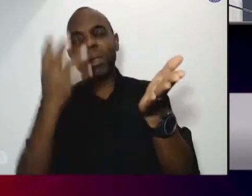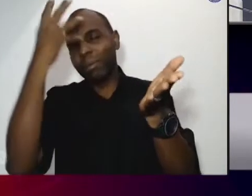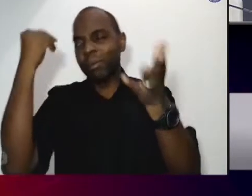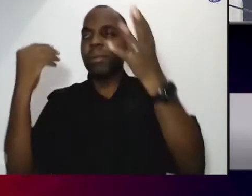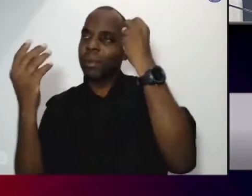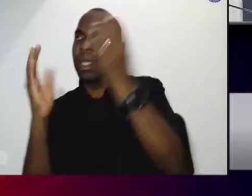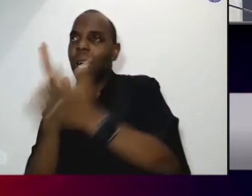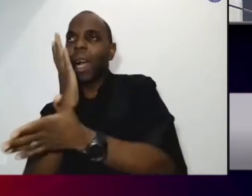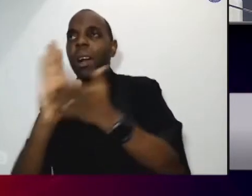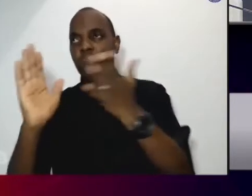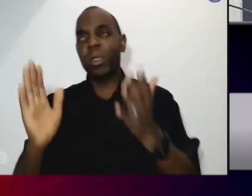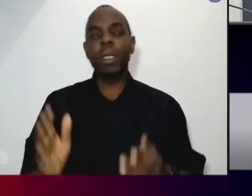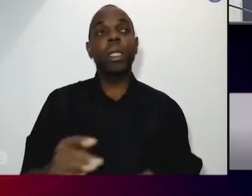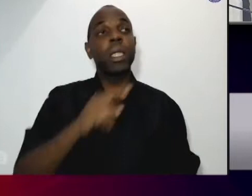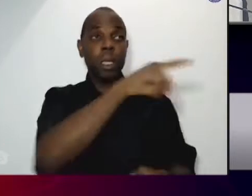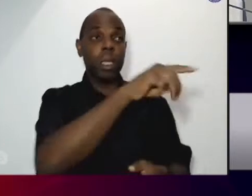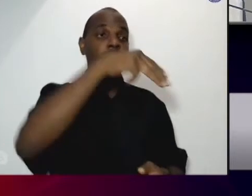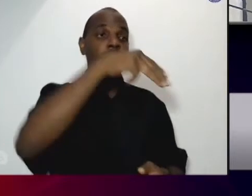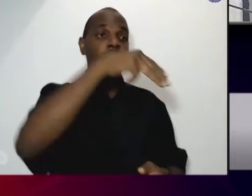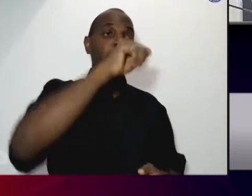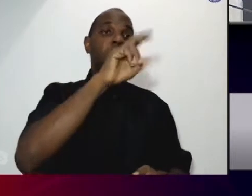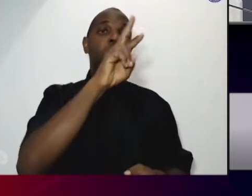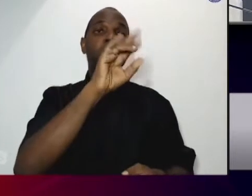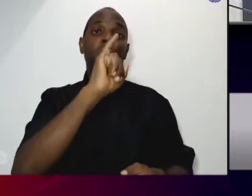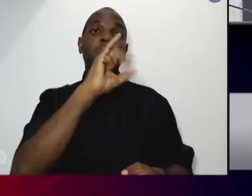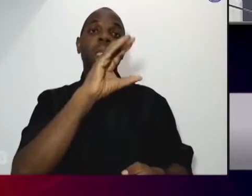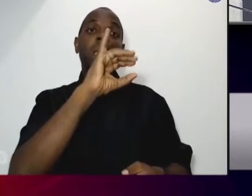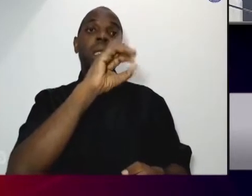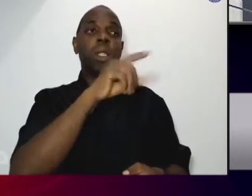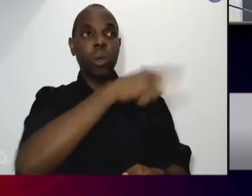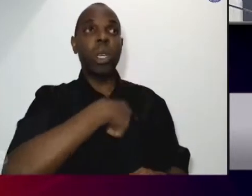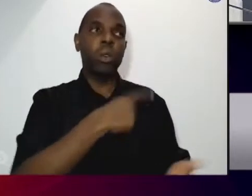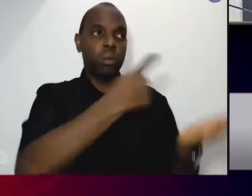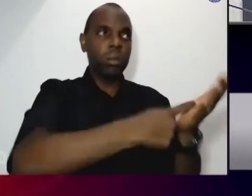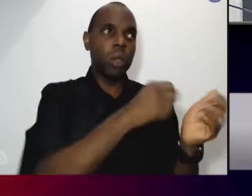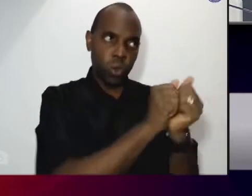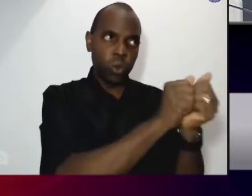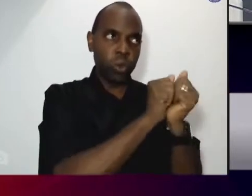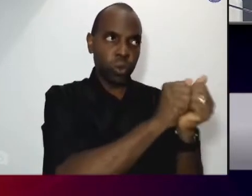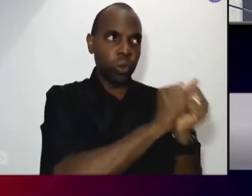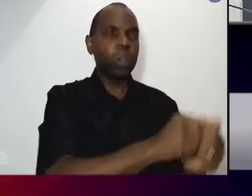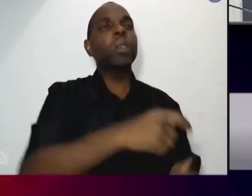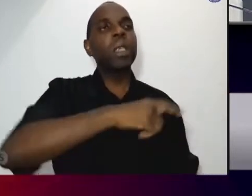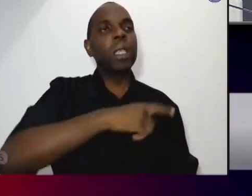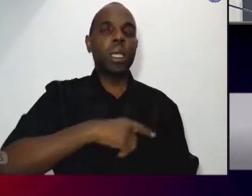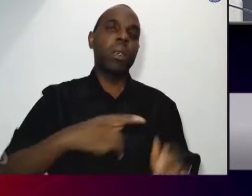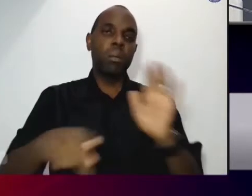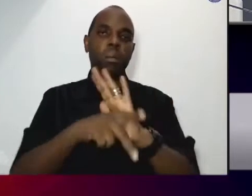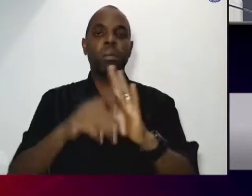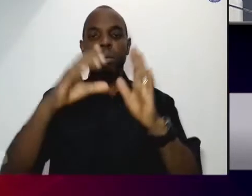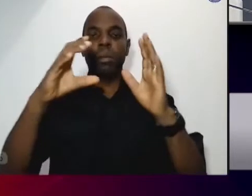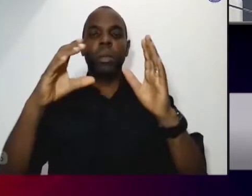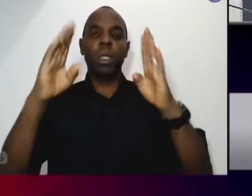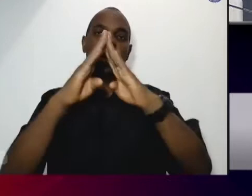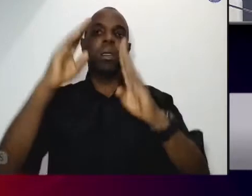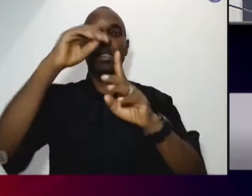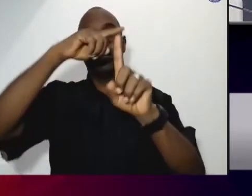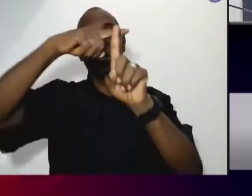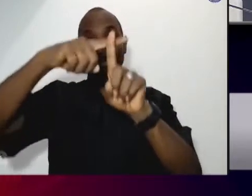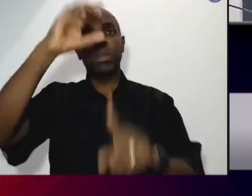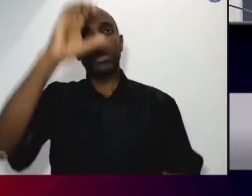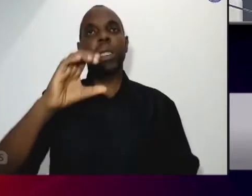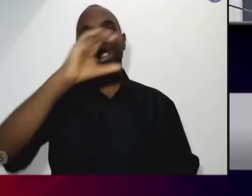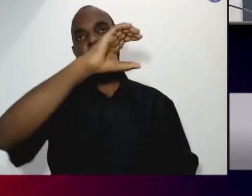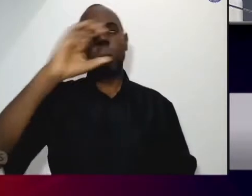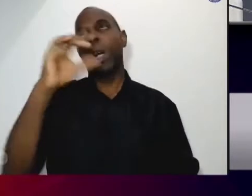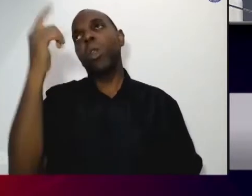o Dom Maurício até o meio do ano da gente levantar não somente da Igreja Católica mas também de outras religiões e também dos movimentos